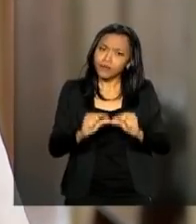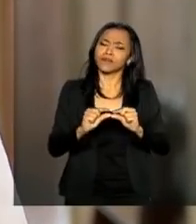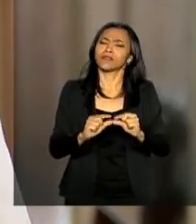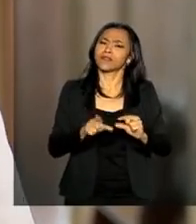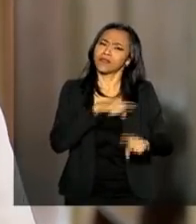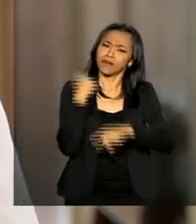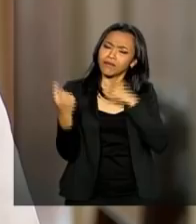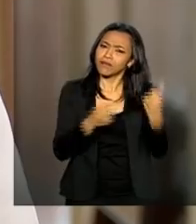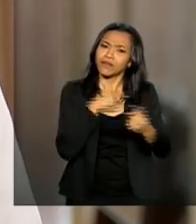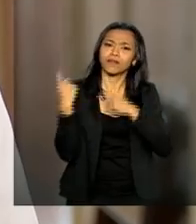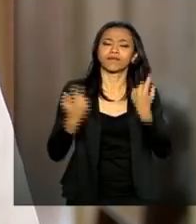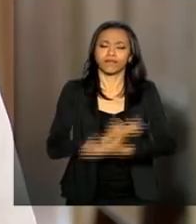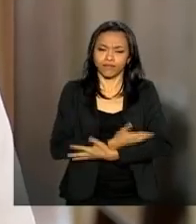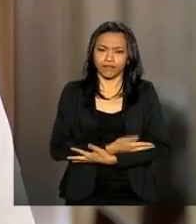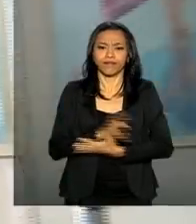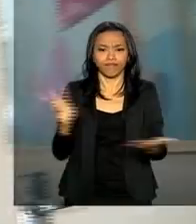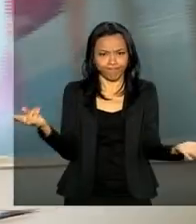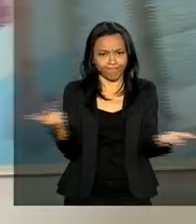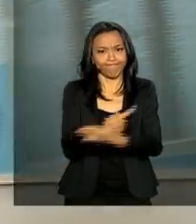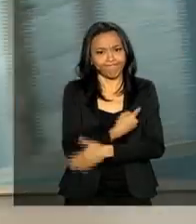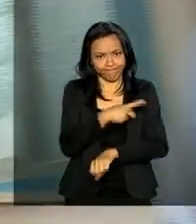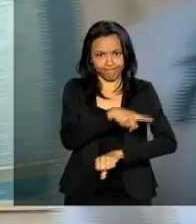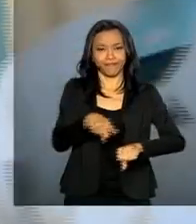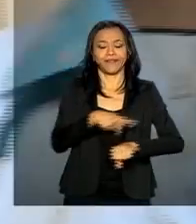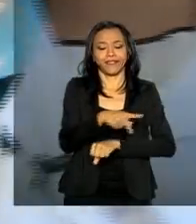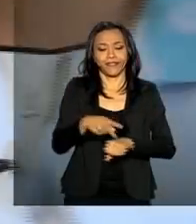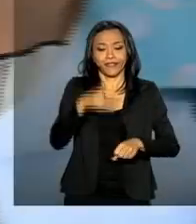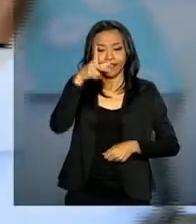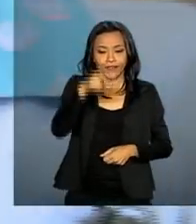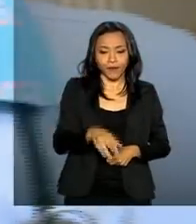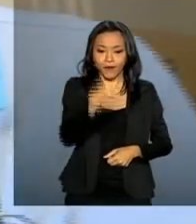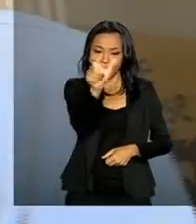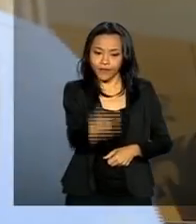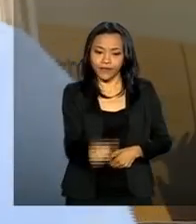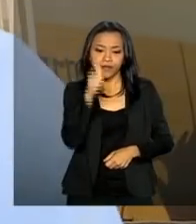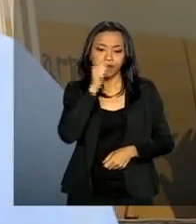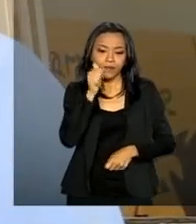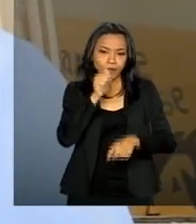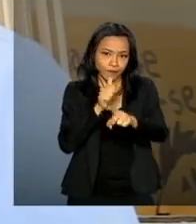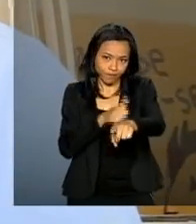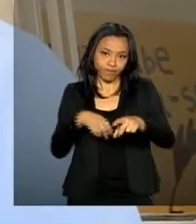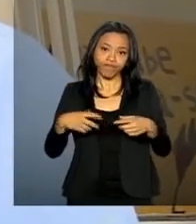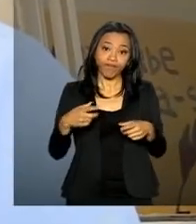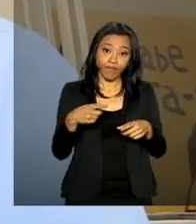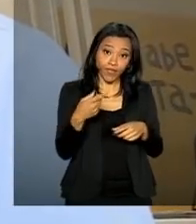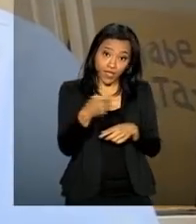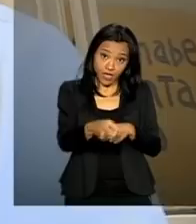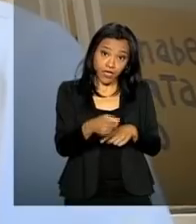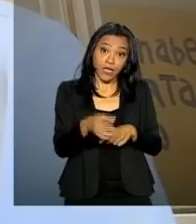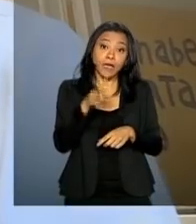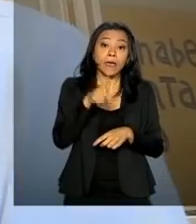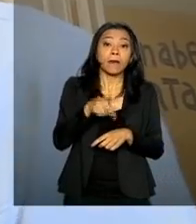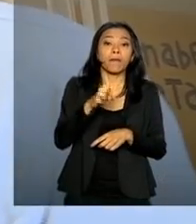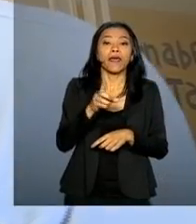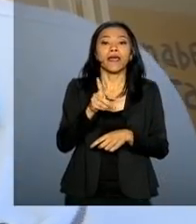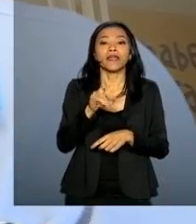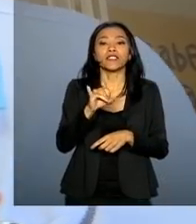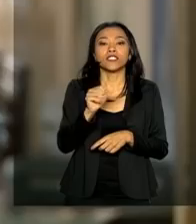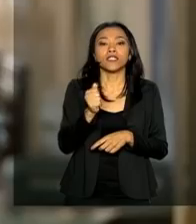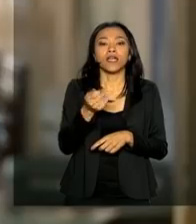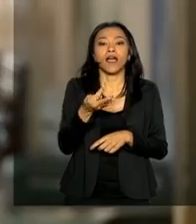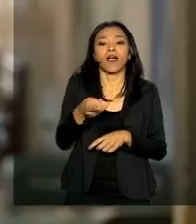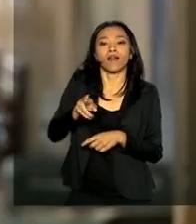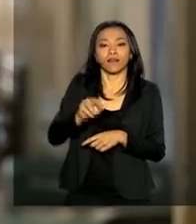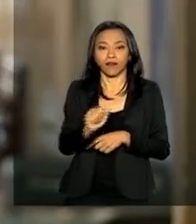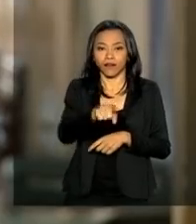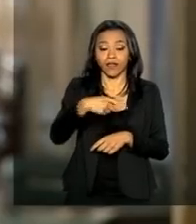recém-nascidos aqui no país. Como a pediatra Nilza, que foi treinada e hoje ajuda a multiplicar esses conhecimentos.